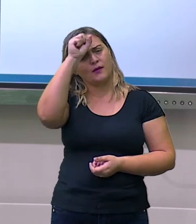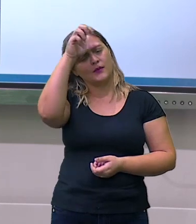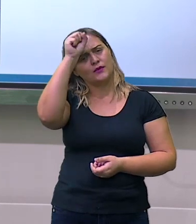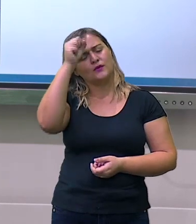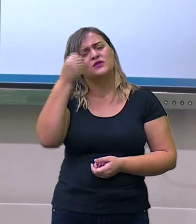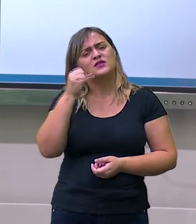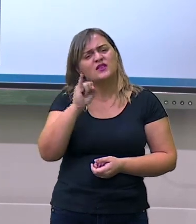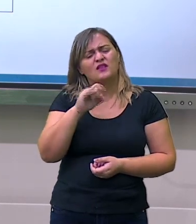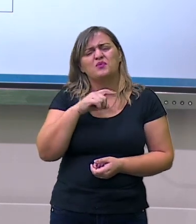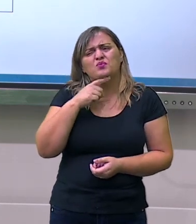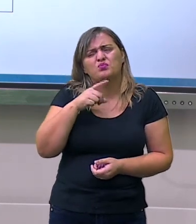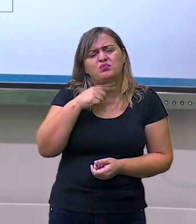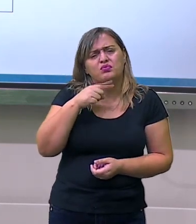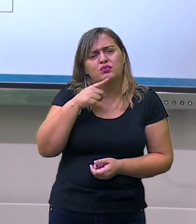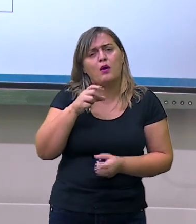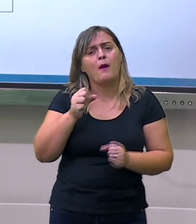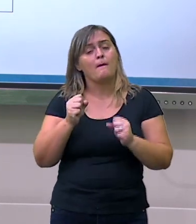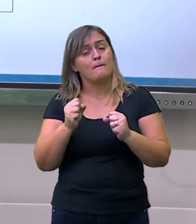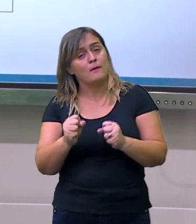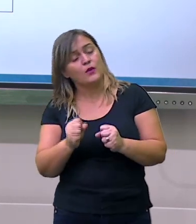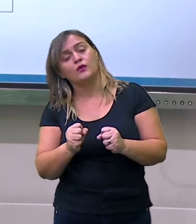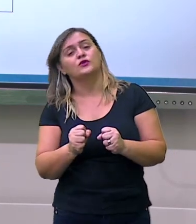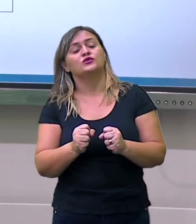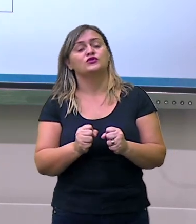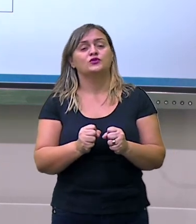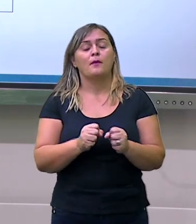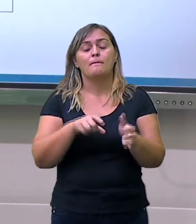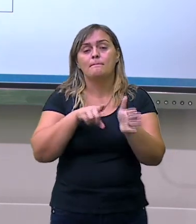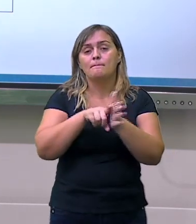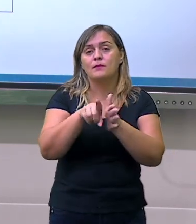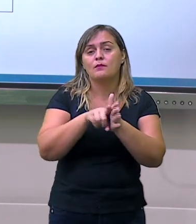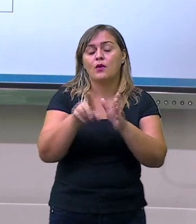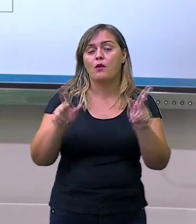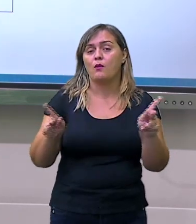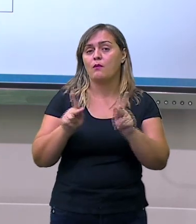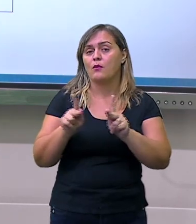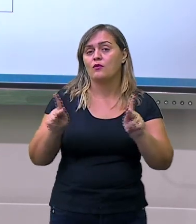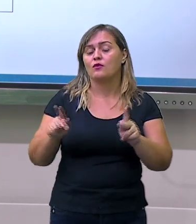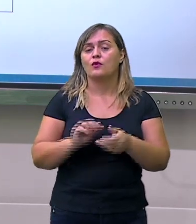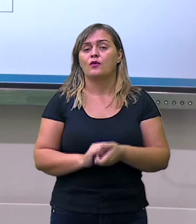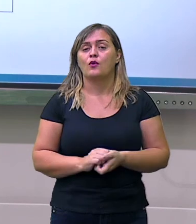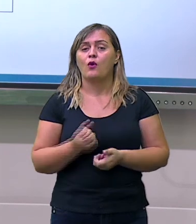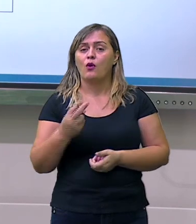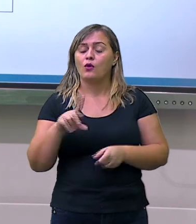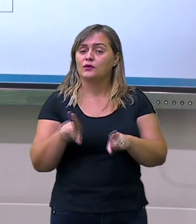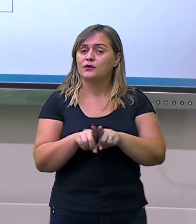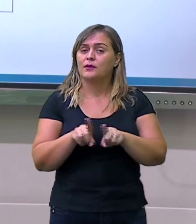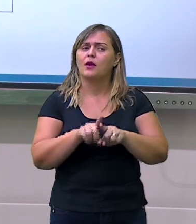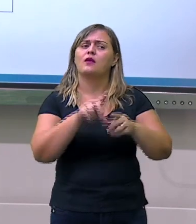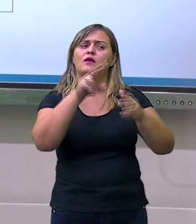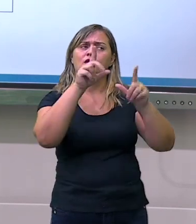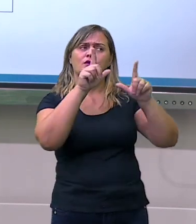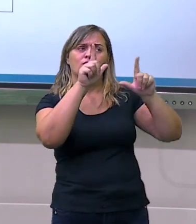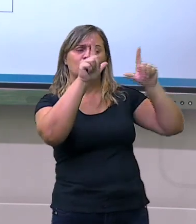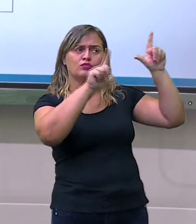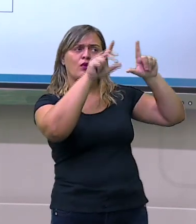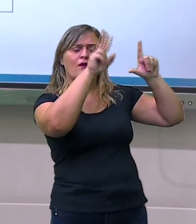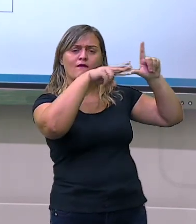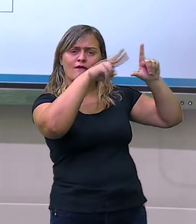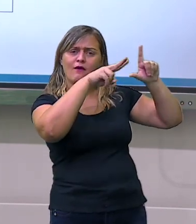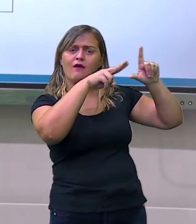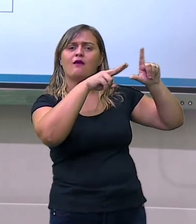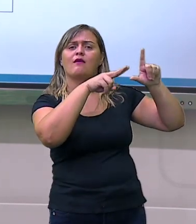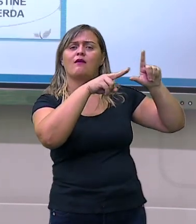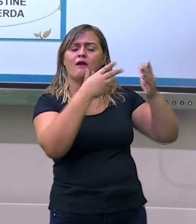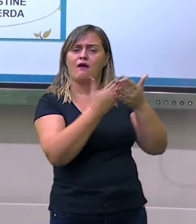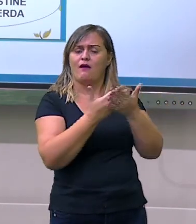tiver alguma dúvida, você pode estar chamando no chat, você pode estar assistindo essa aula novamente. Ok? É